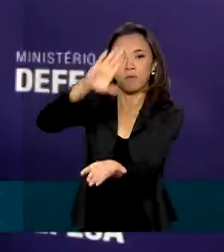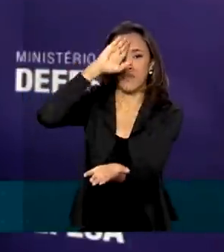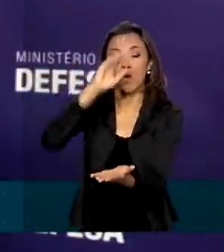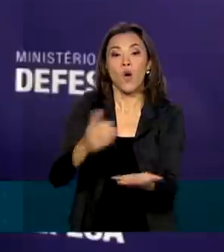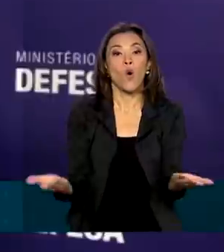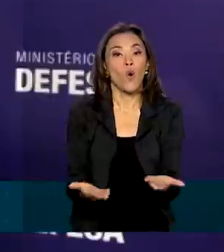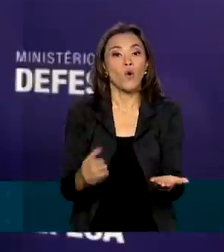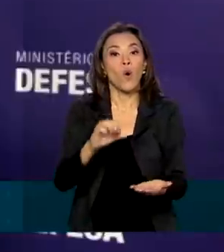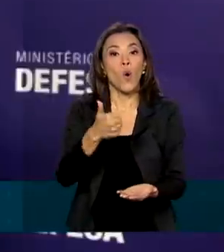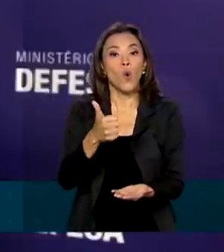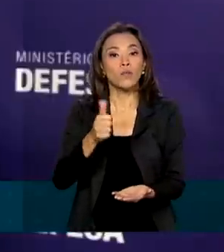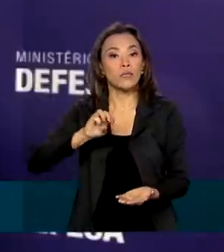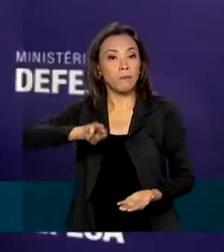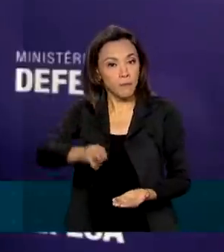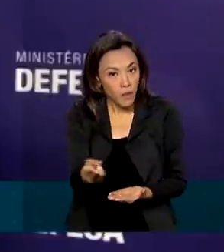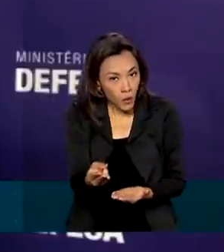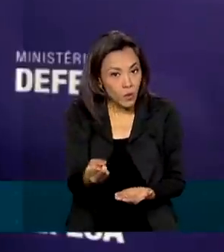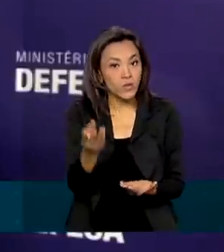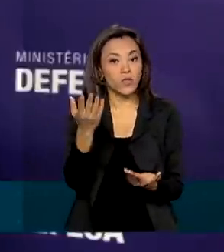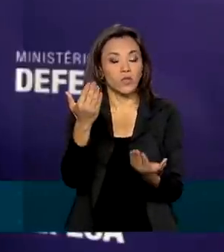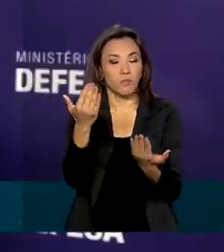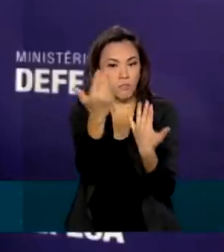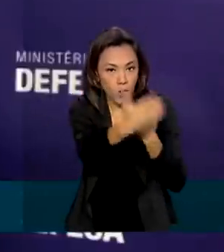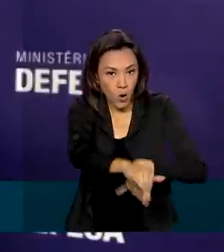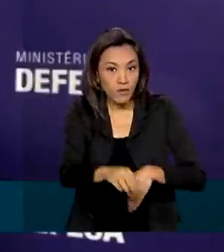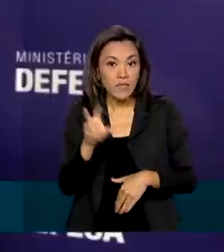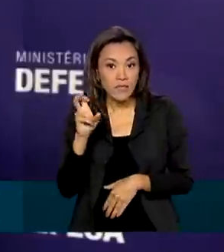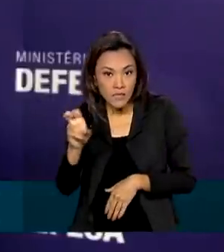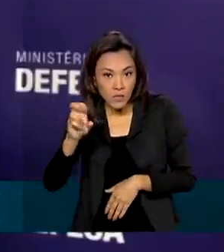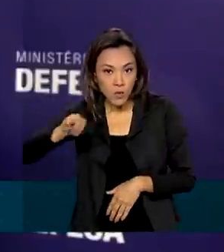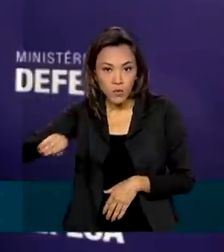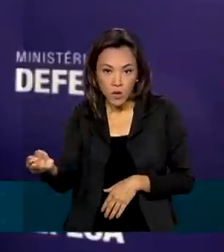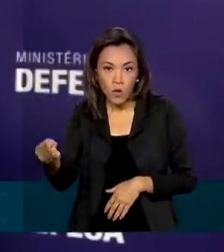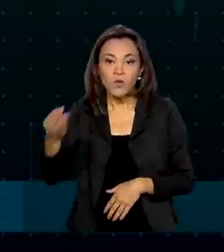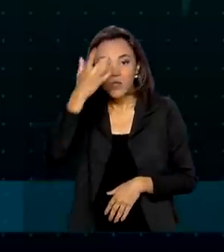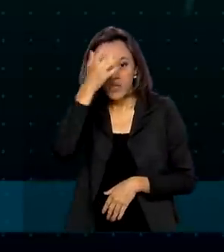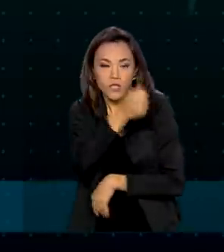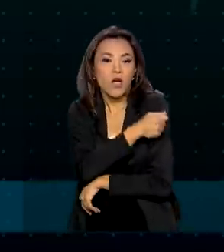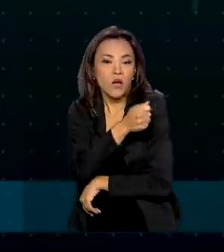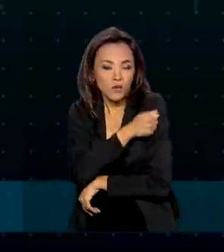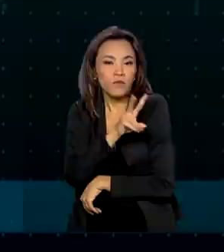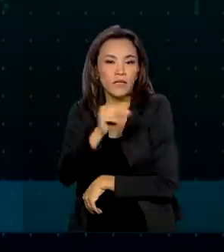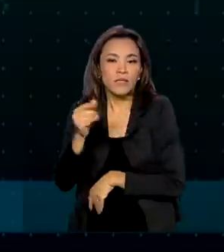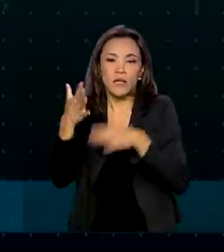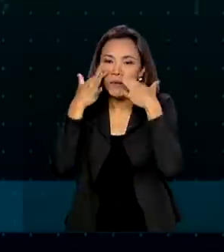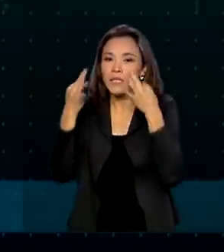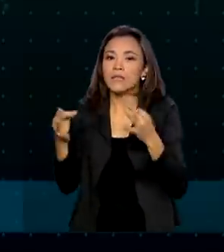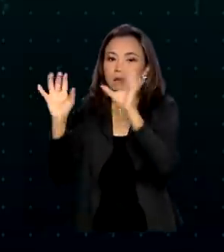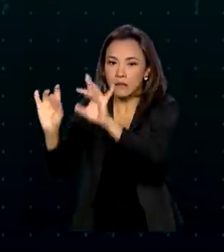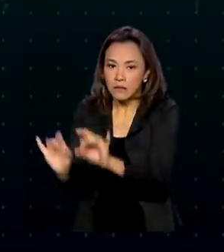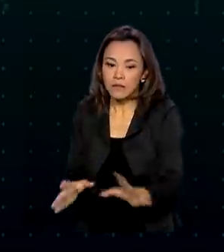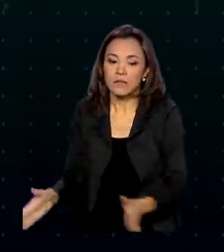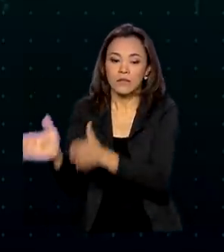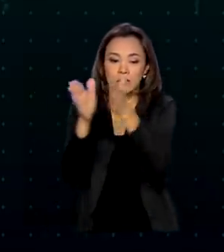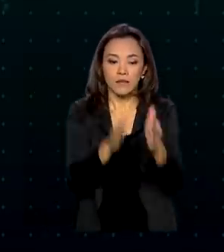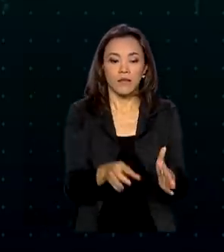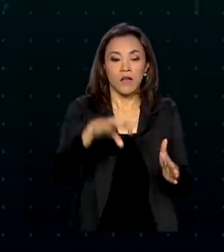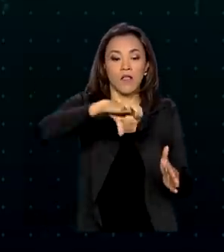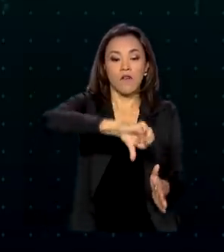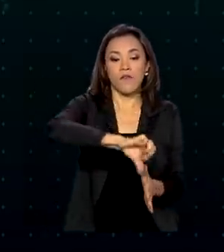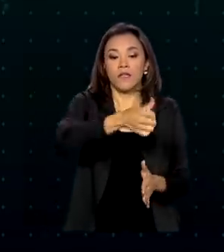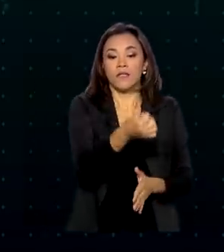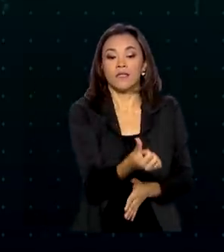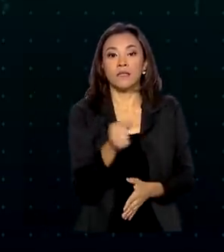11 milhões de provas, de modo que 5 milhões de estudantes serão atendidos no Brasil inteiro. E cerca de 96 mil